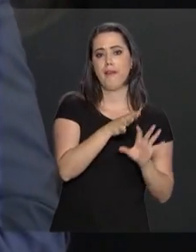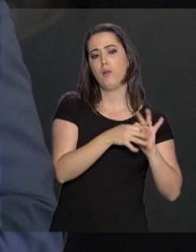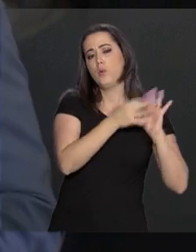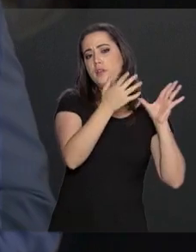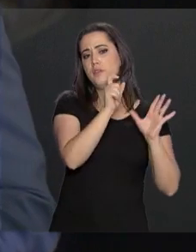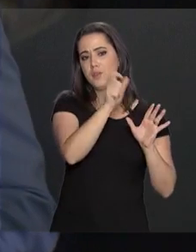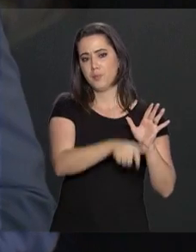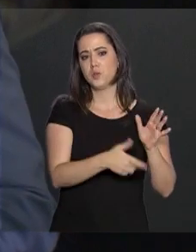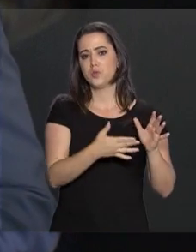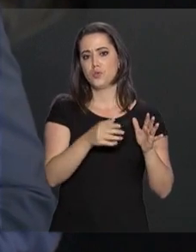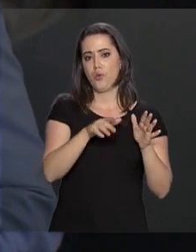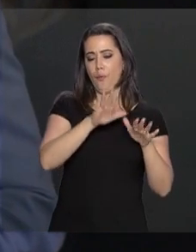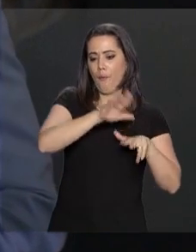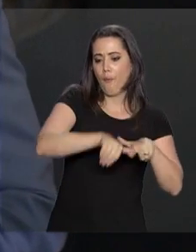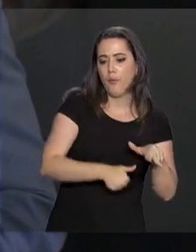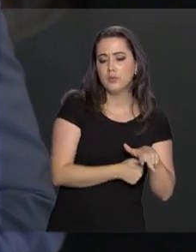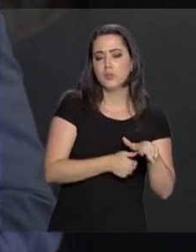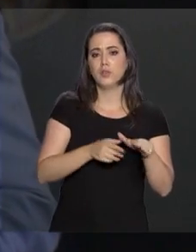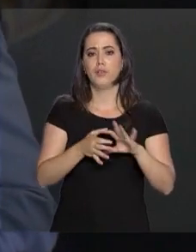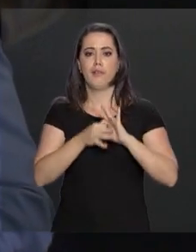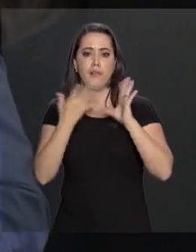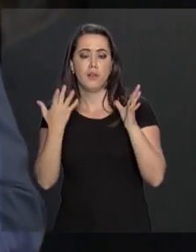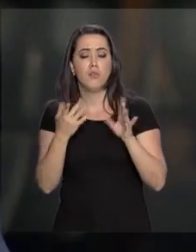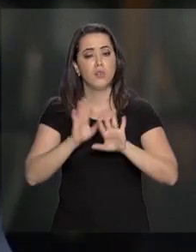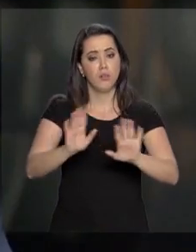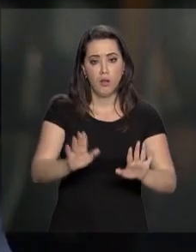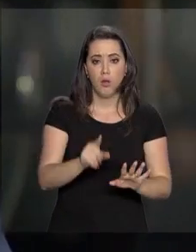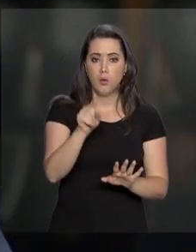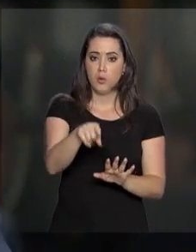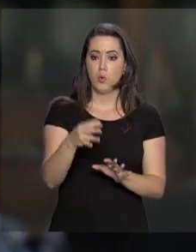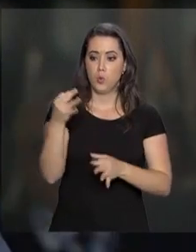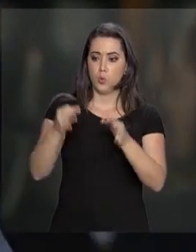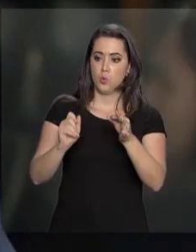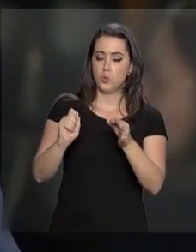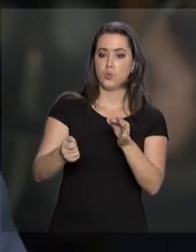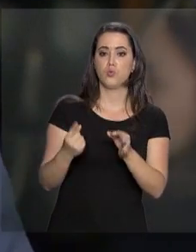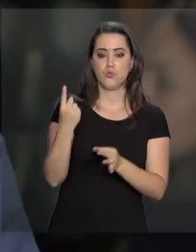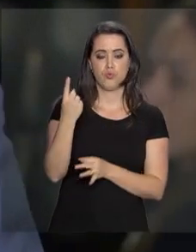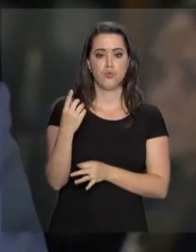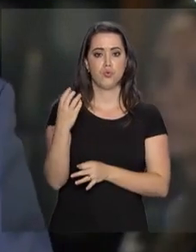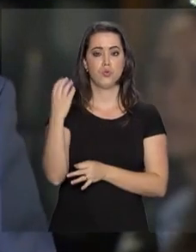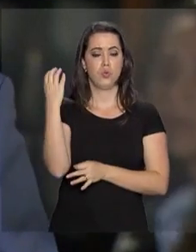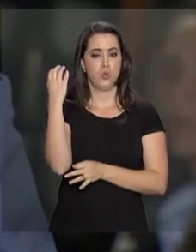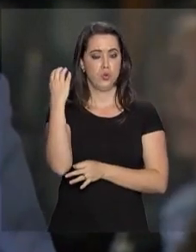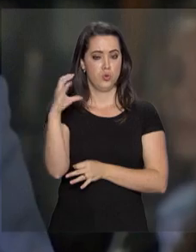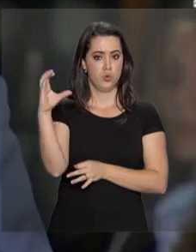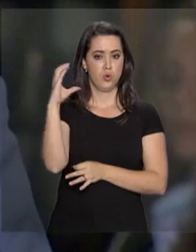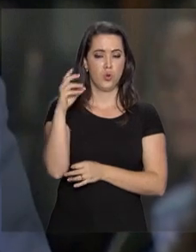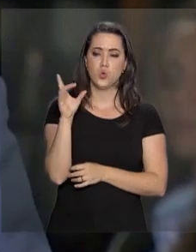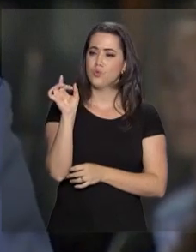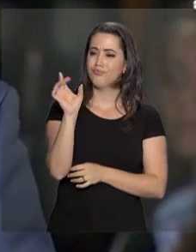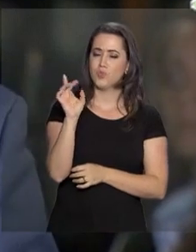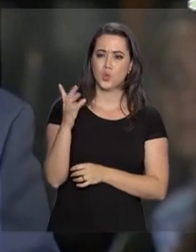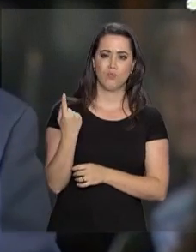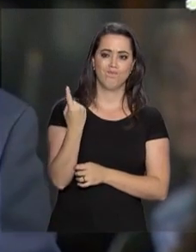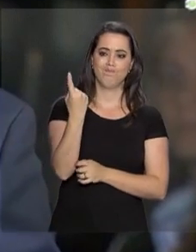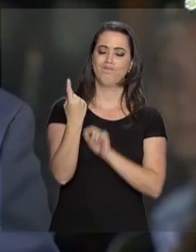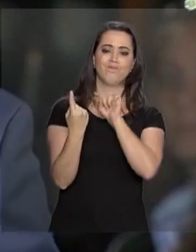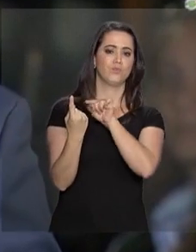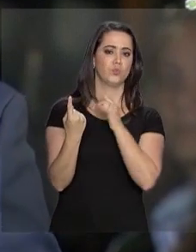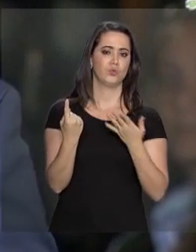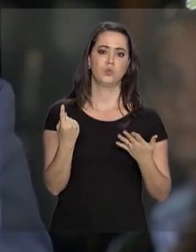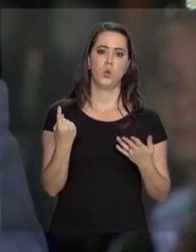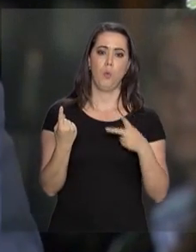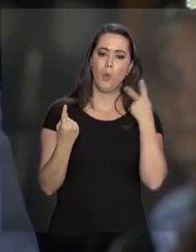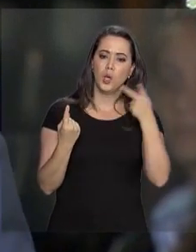e sem risco de punição para os criminosos. Um juiz em Curitiba pouco pode fazer a respeito